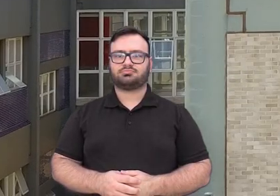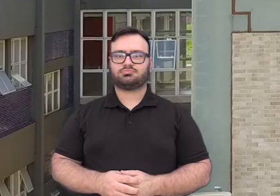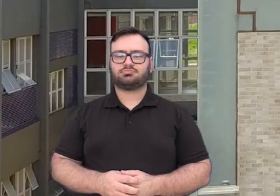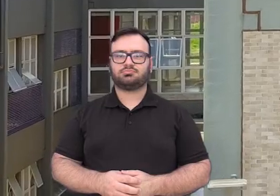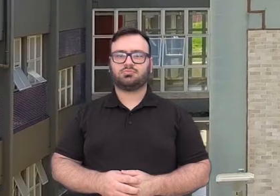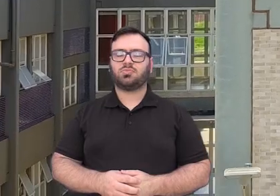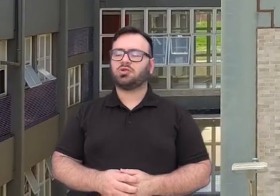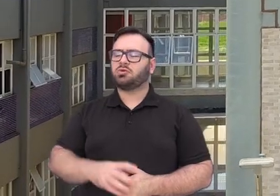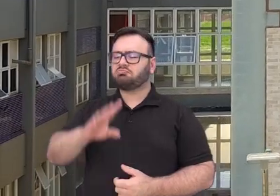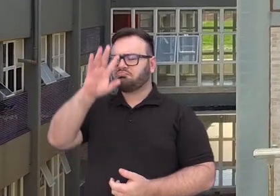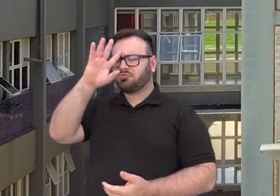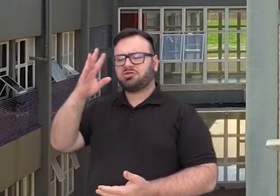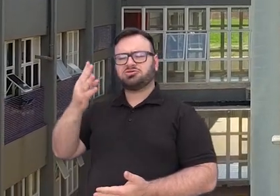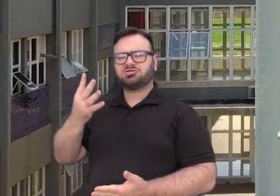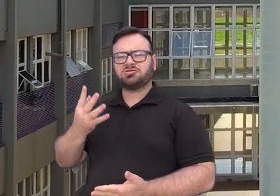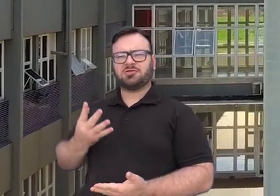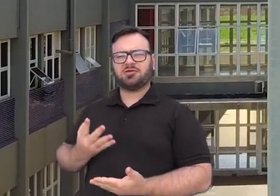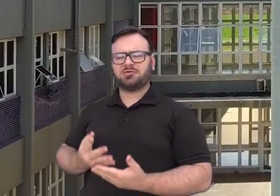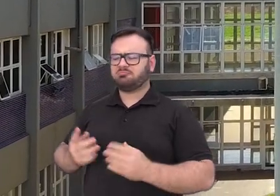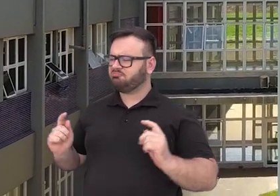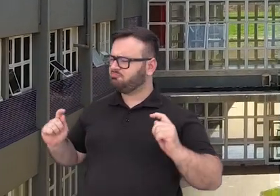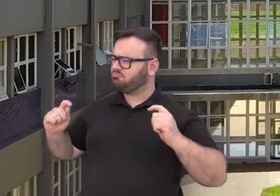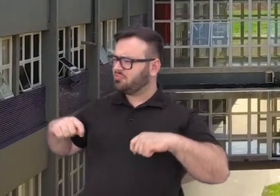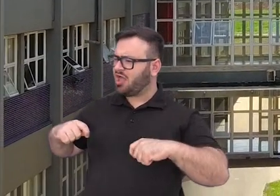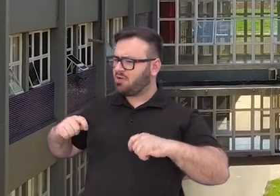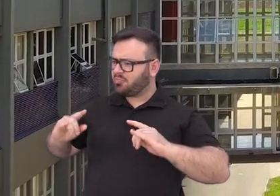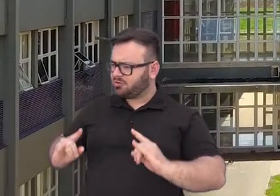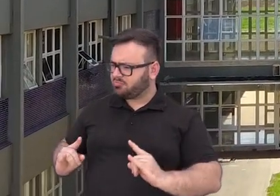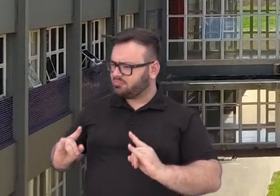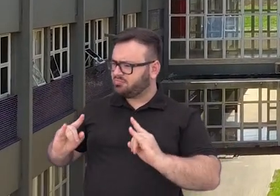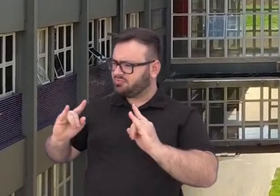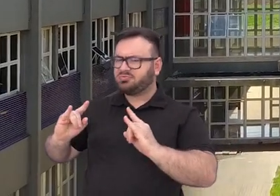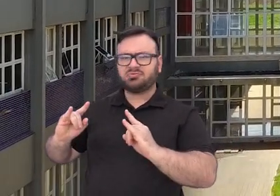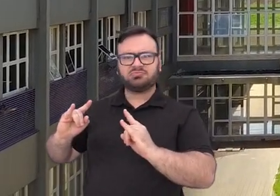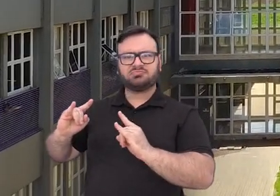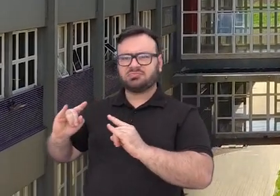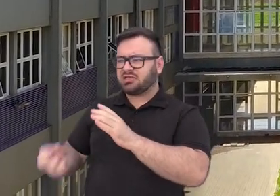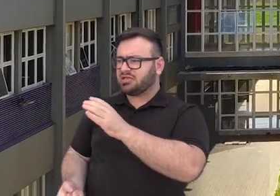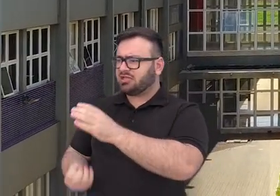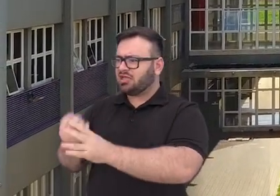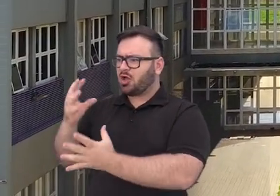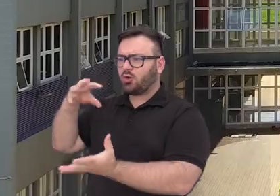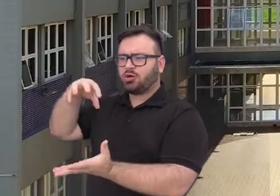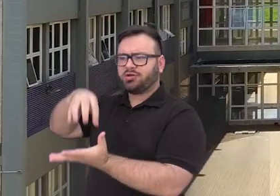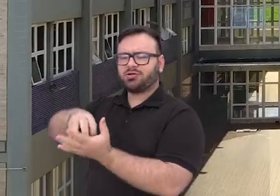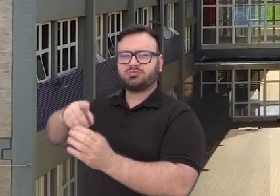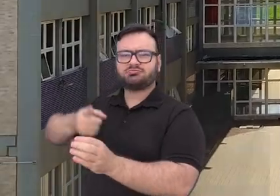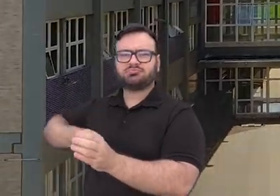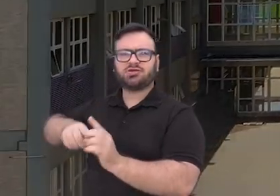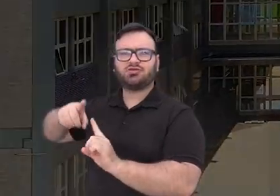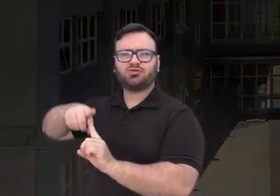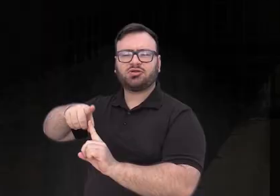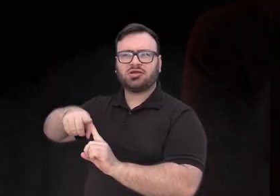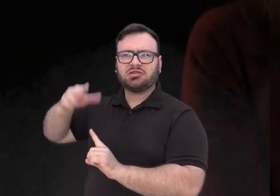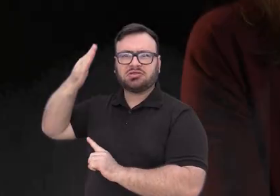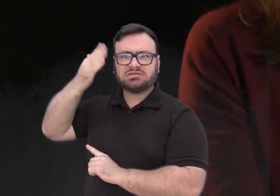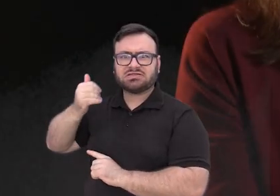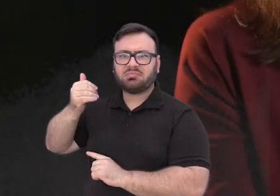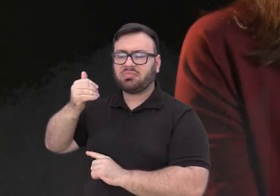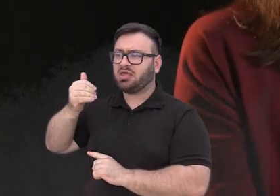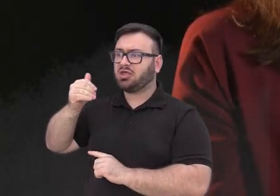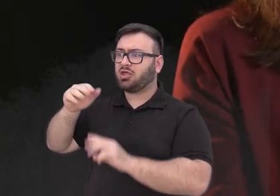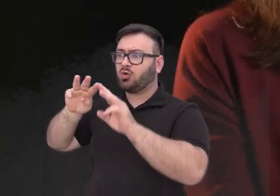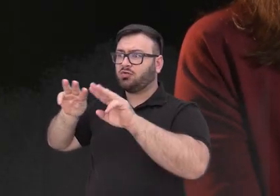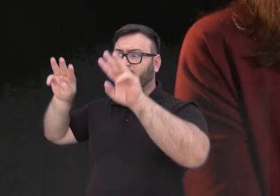Eu acreditei que a gente poderia construir um campus na cidade de Toledo. Saber que a Universidade Federal do Paraná, que é